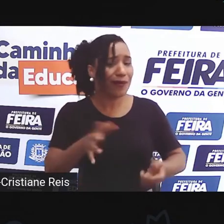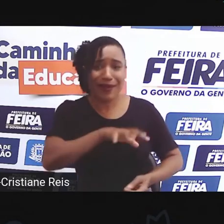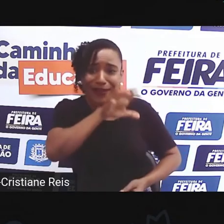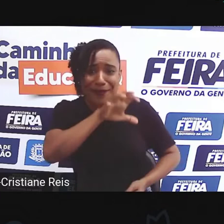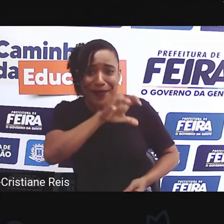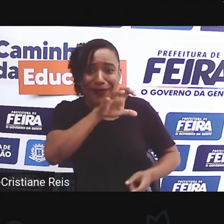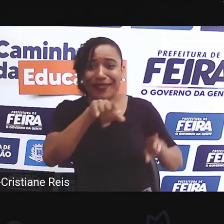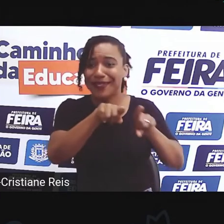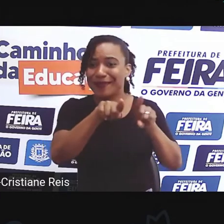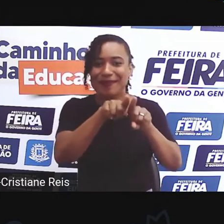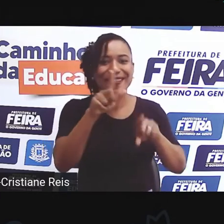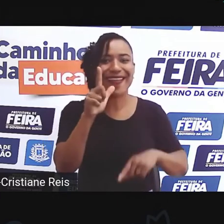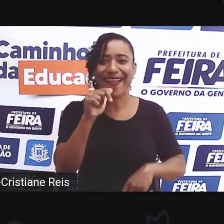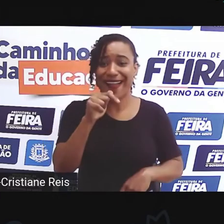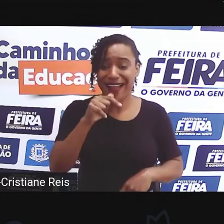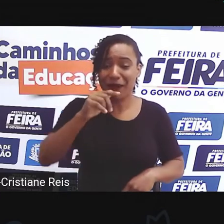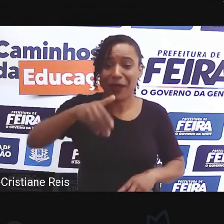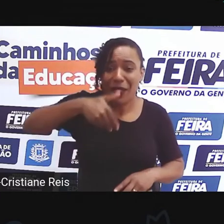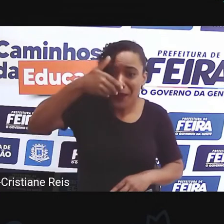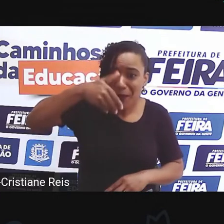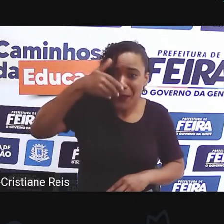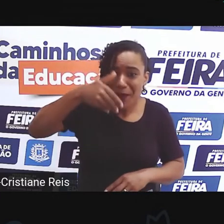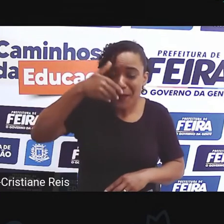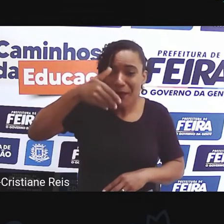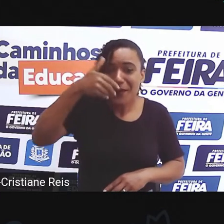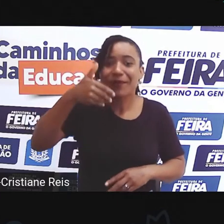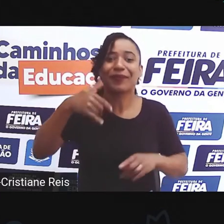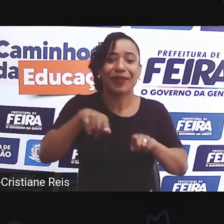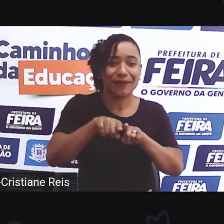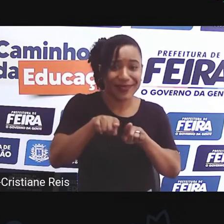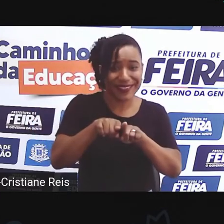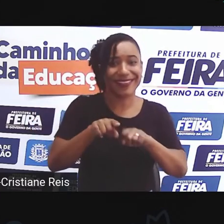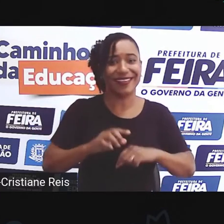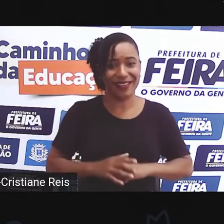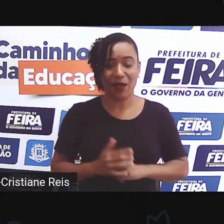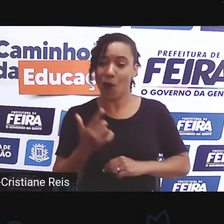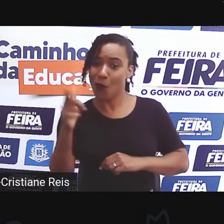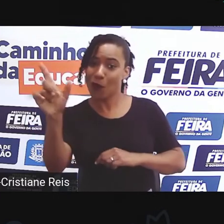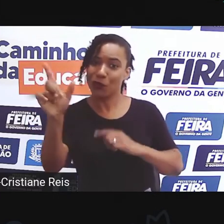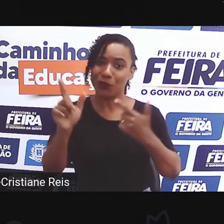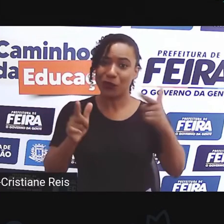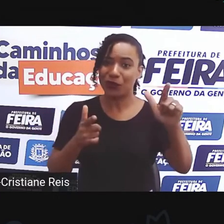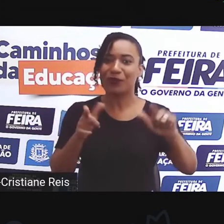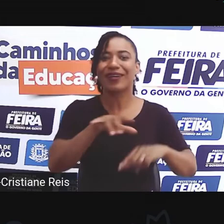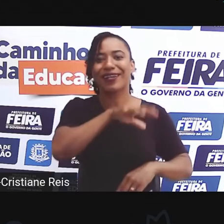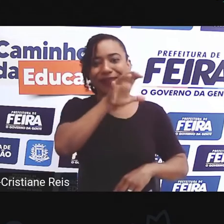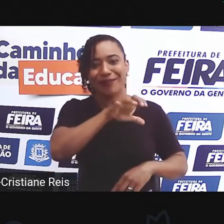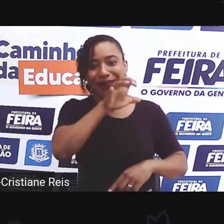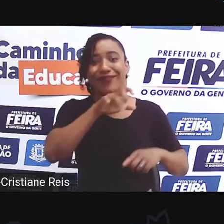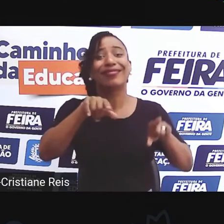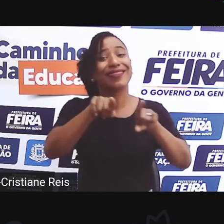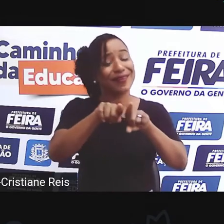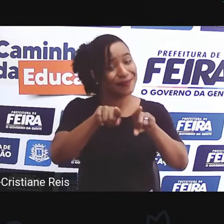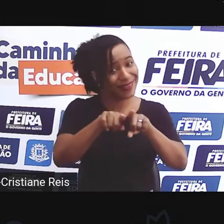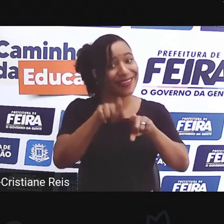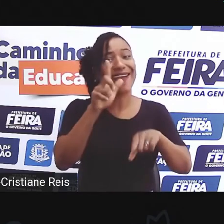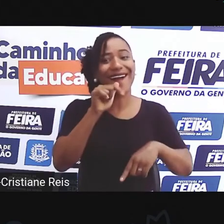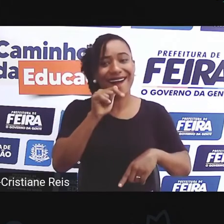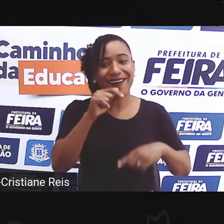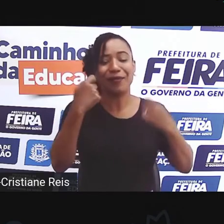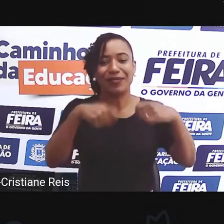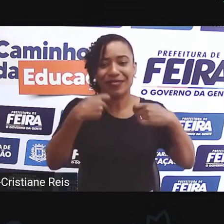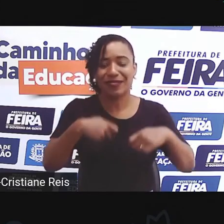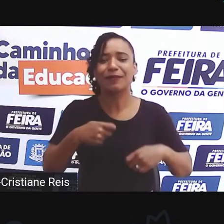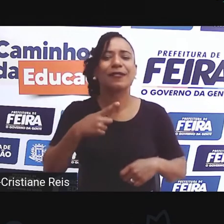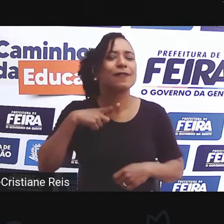E todos os outros animais que também precisam da água quando sentem sede. Que também precisam beber